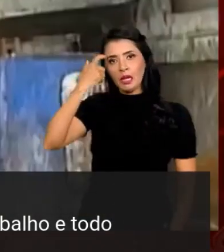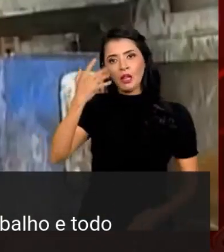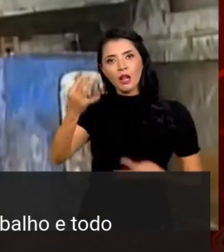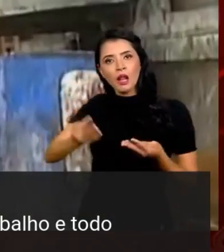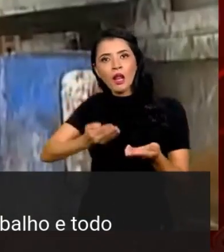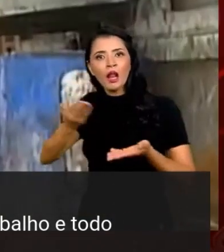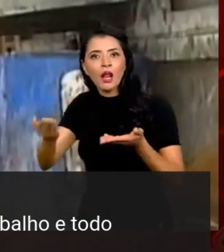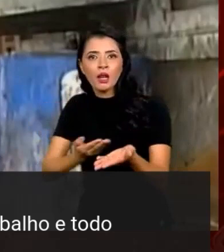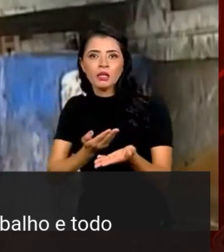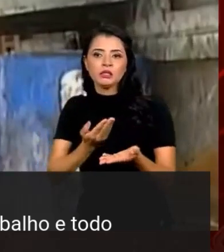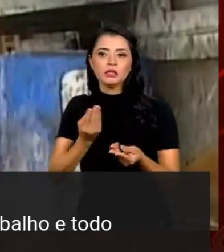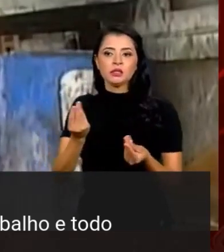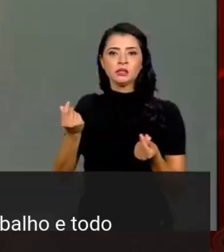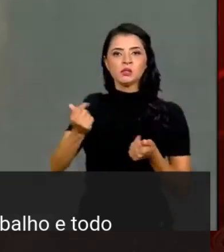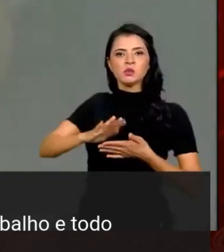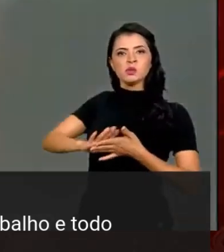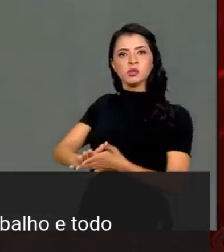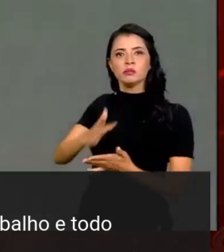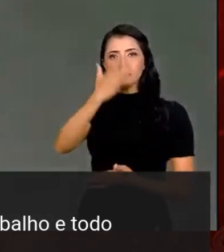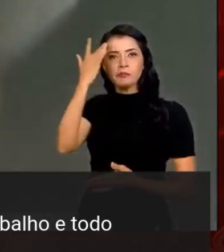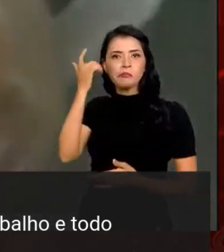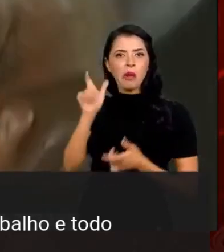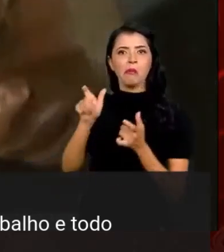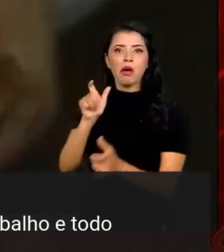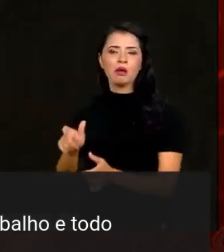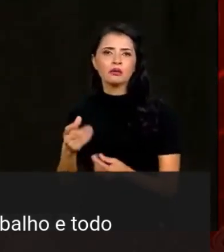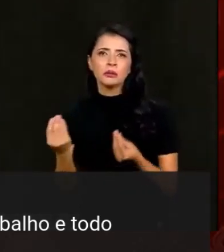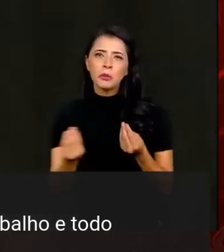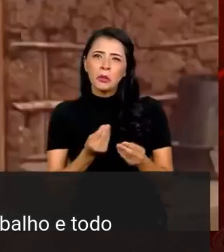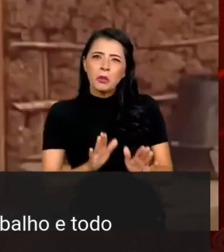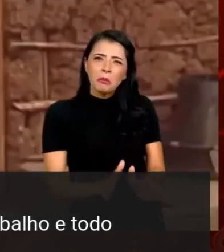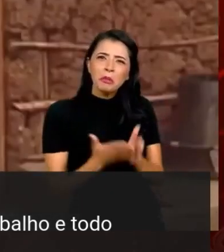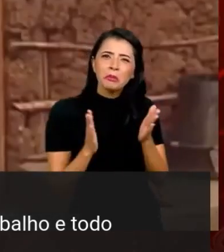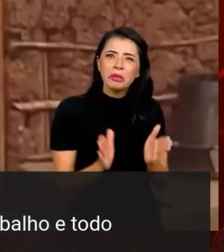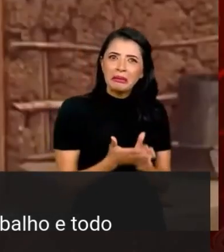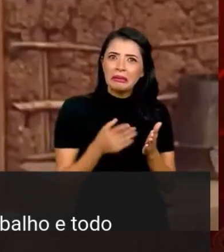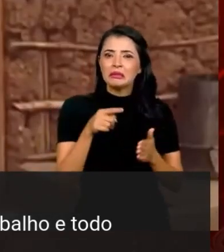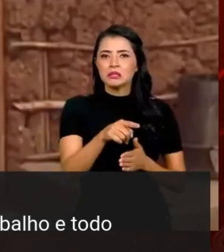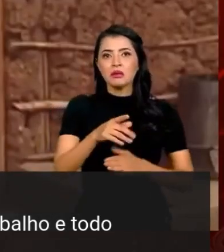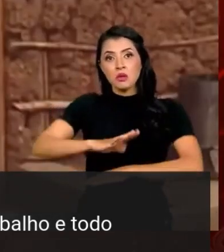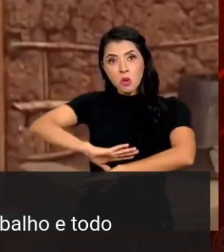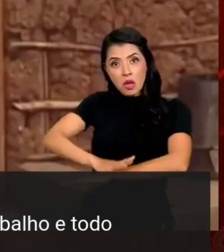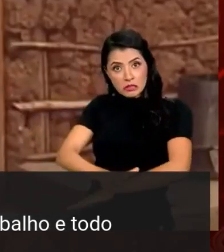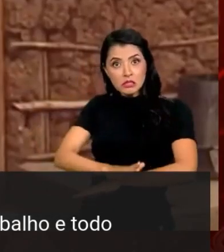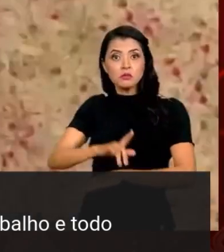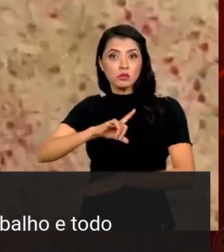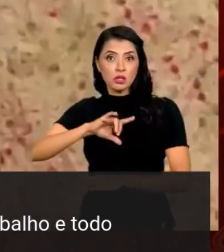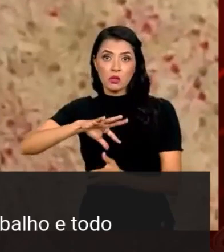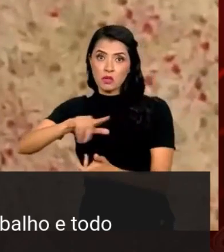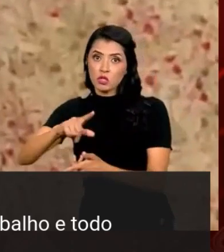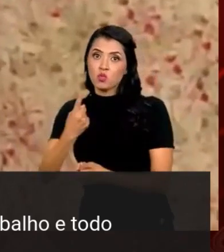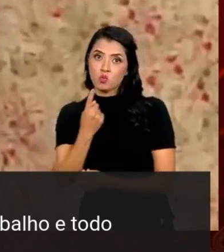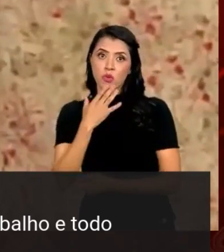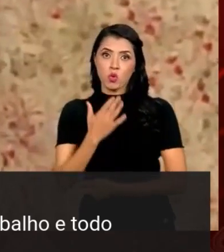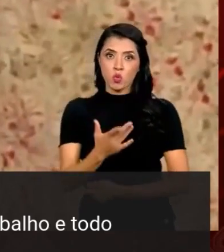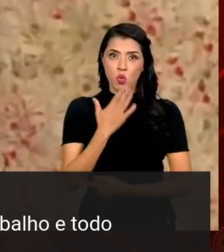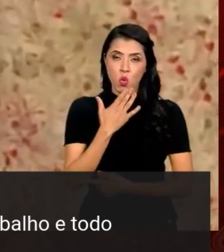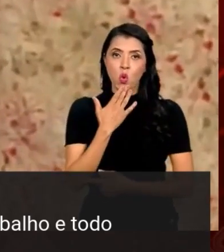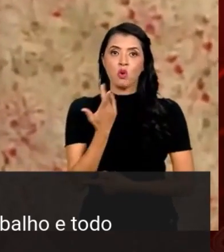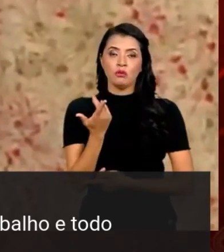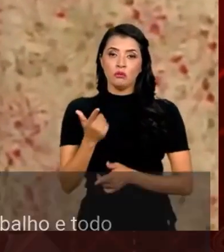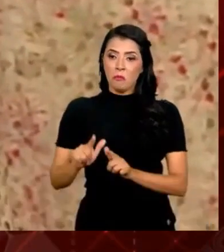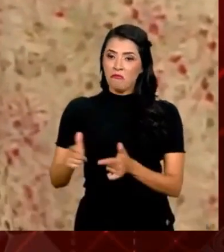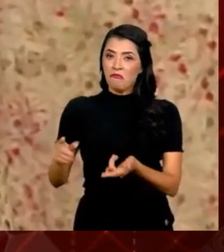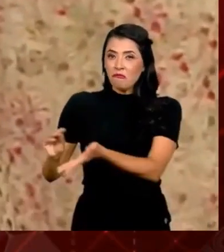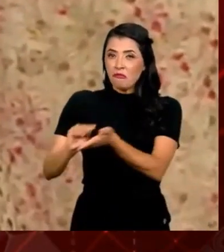tratar e destratar pessoas. Como a pobreza, o racismo tem no Brasil e no mundo uma cor. E o desemprego